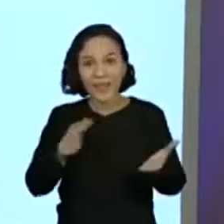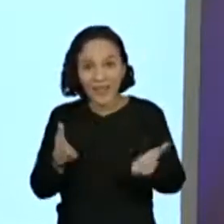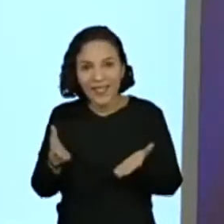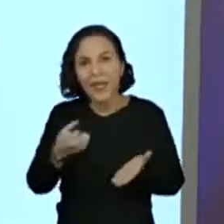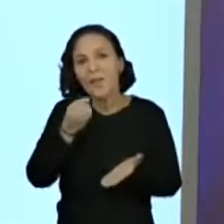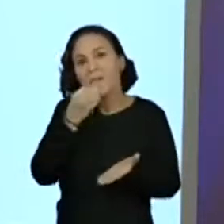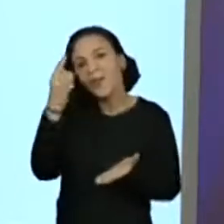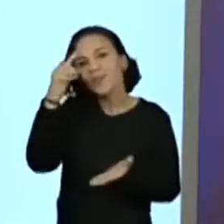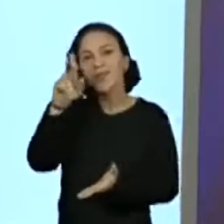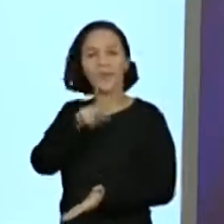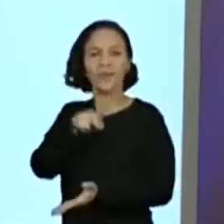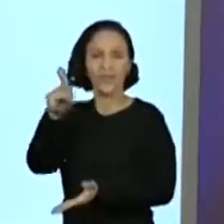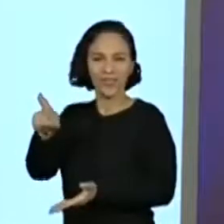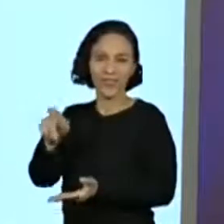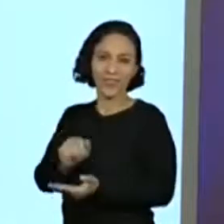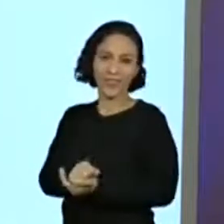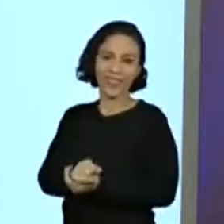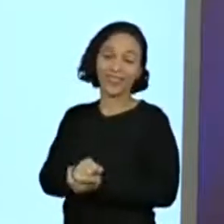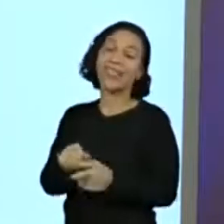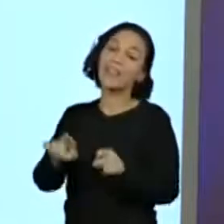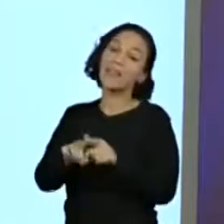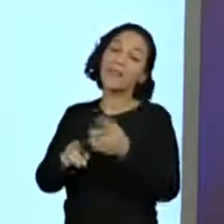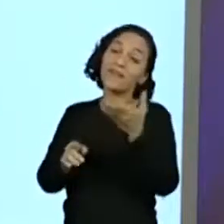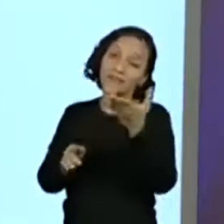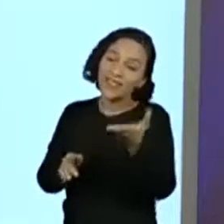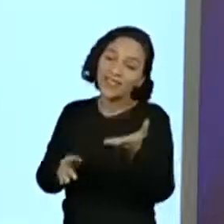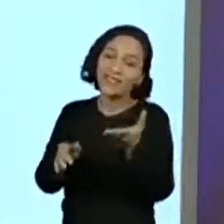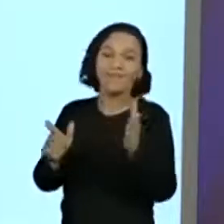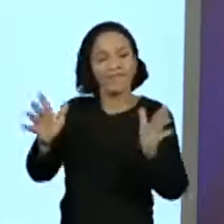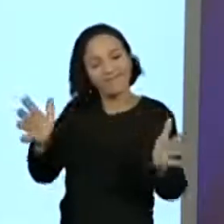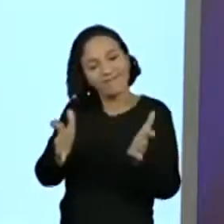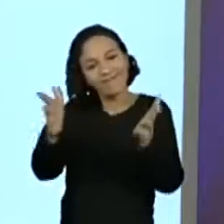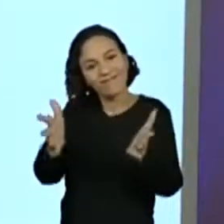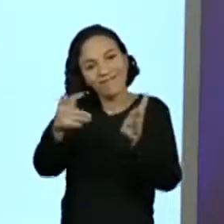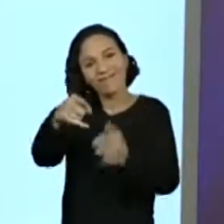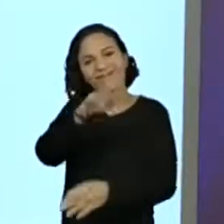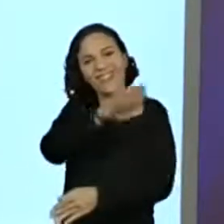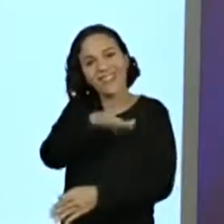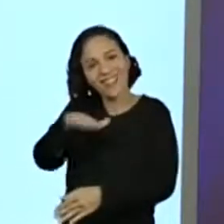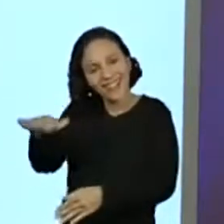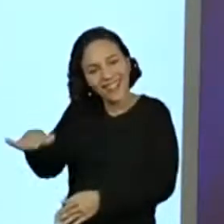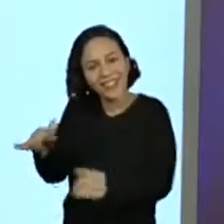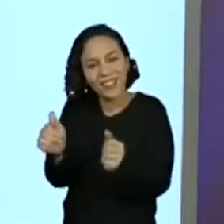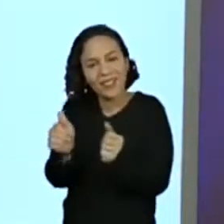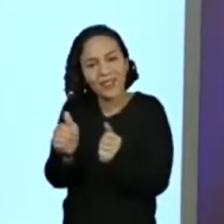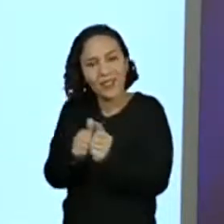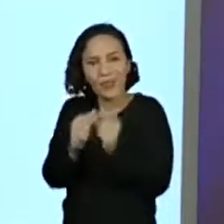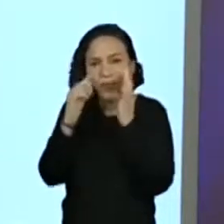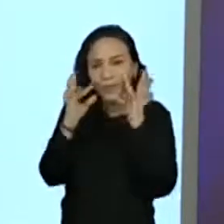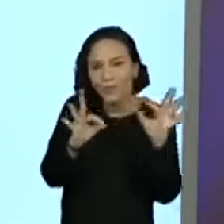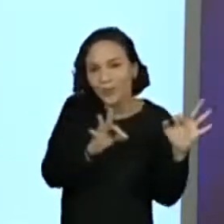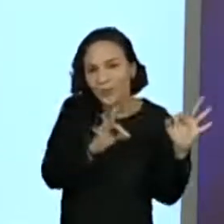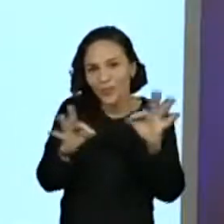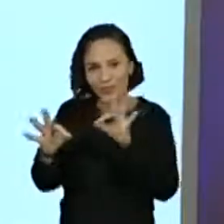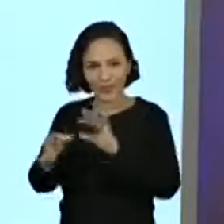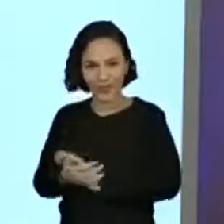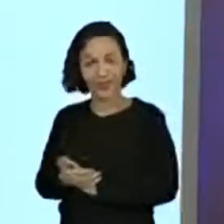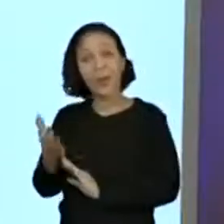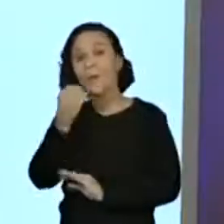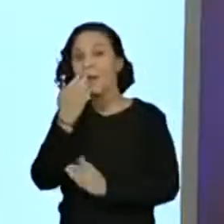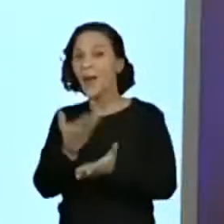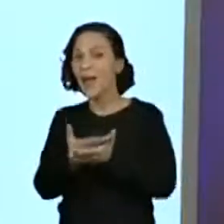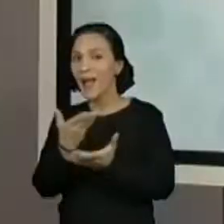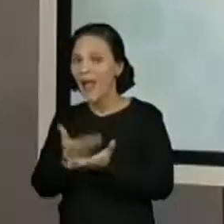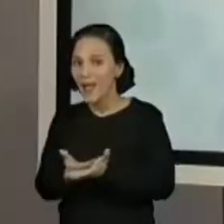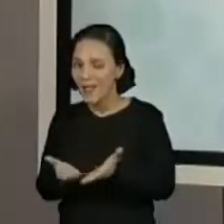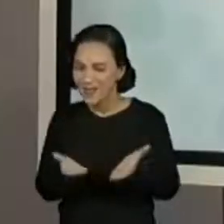dia, professores! Bom dia para você que está aí do ladinho dos nossos pequenos acompanhando e auxiliando neste momento. Boa aula,